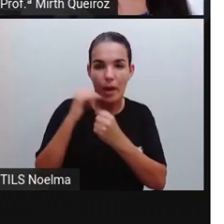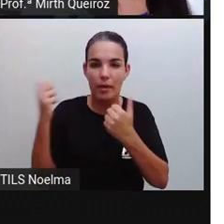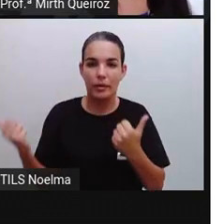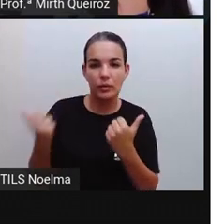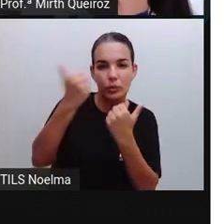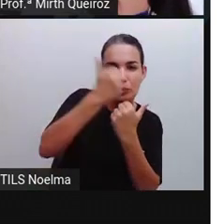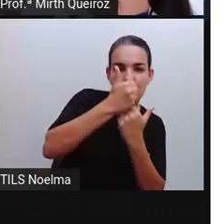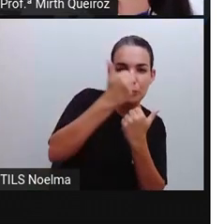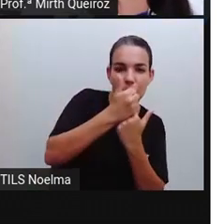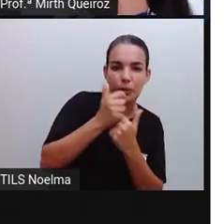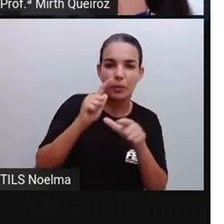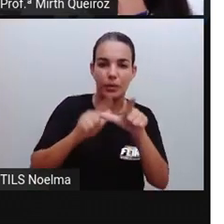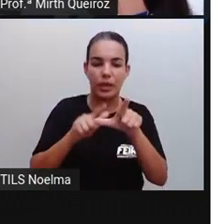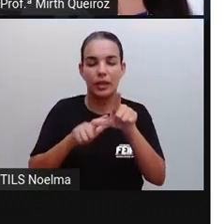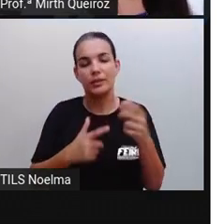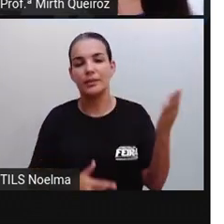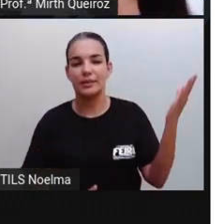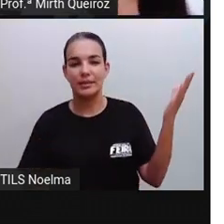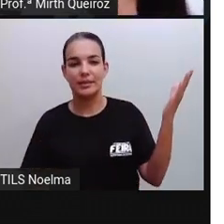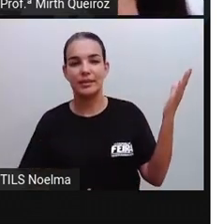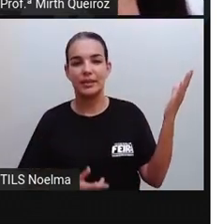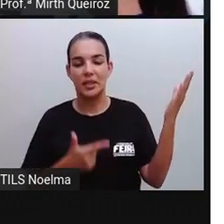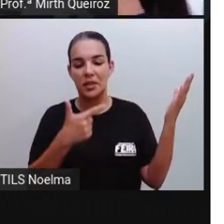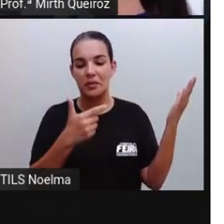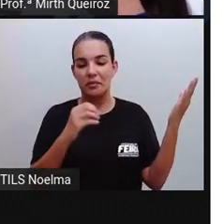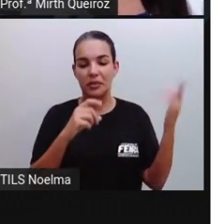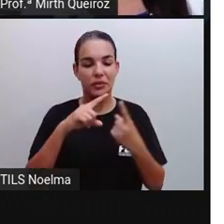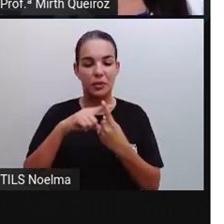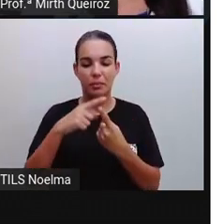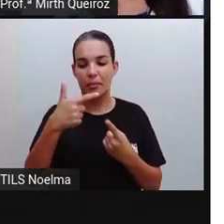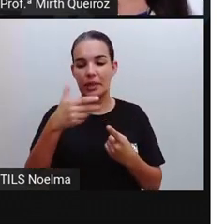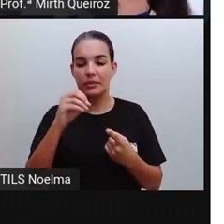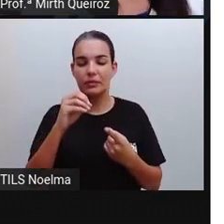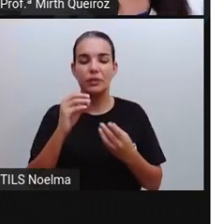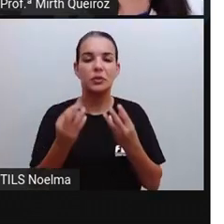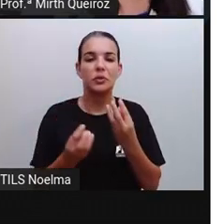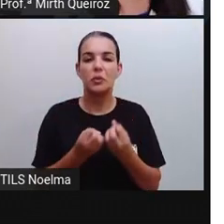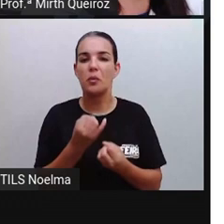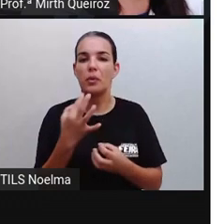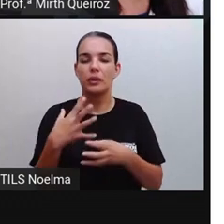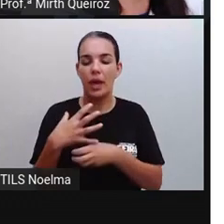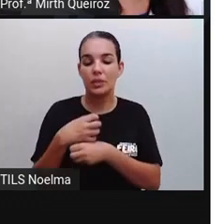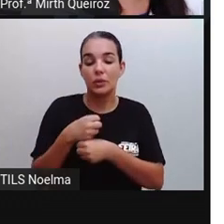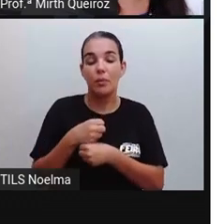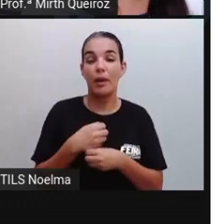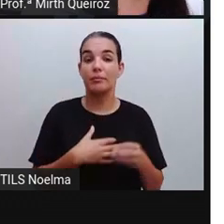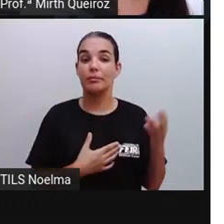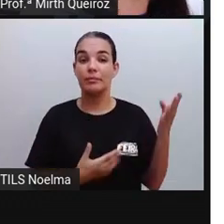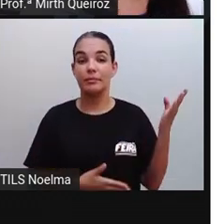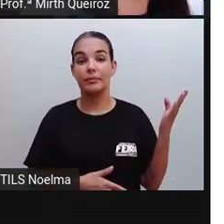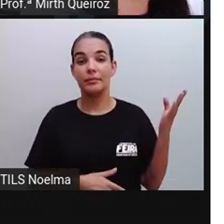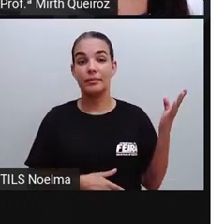Por exemplo, 20 mais 20, respondam aí para mim, quanto seria 20 mais 20?